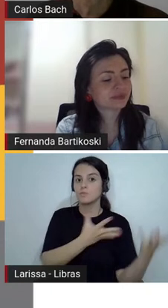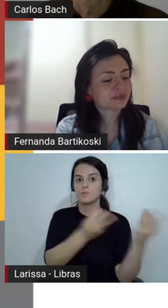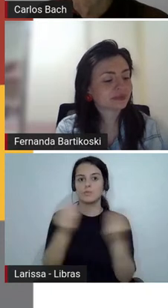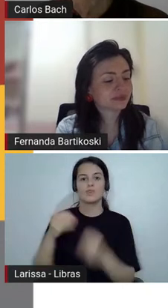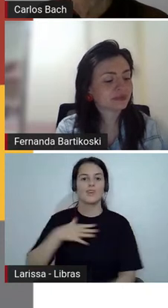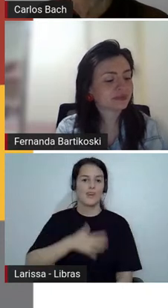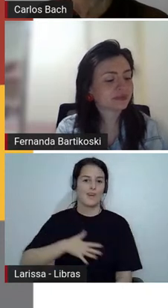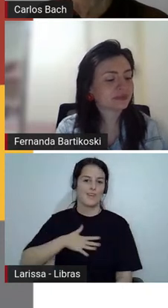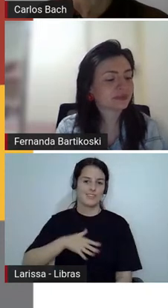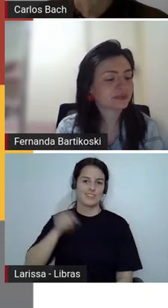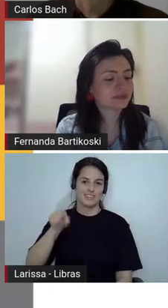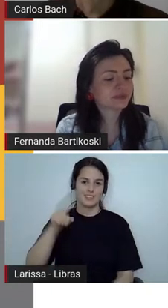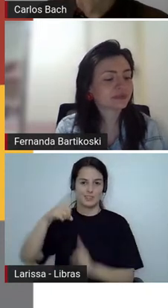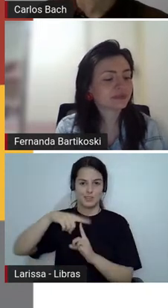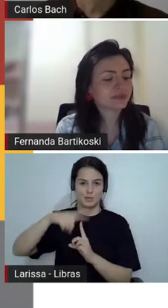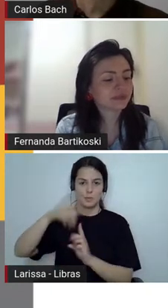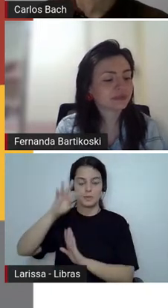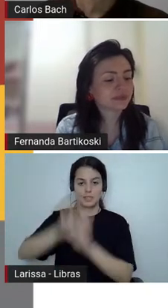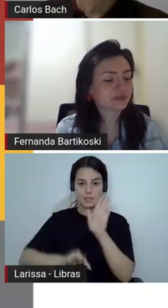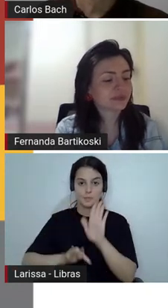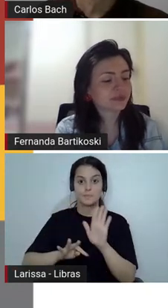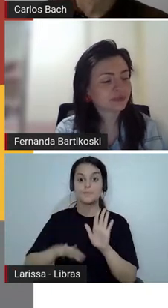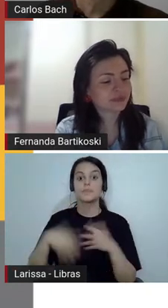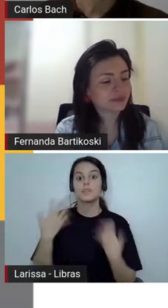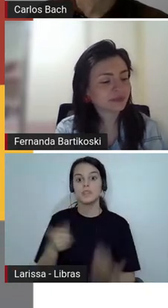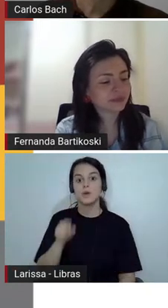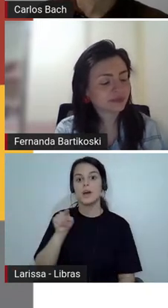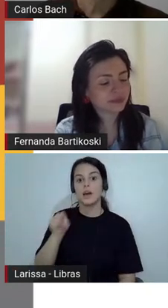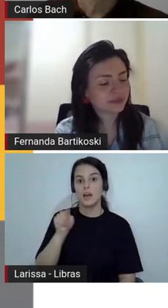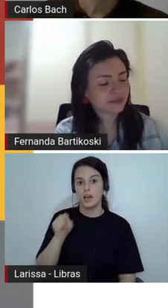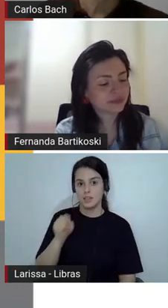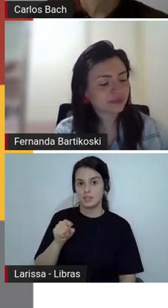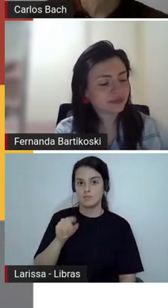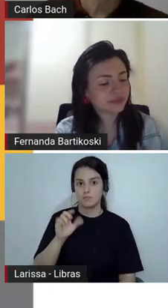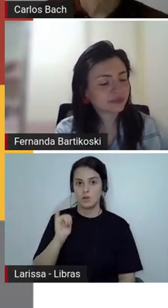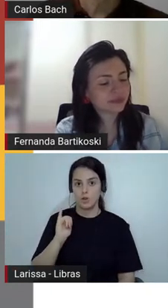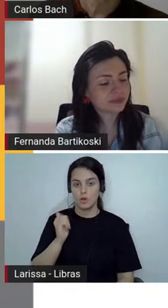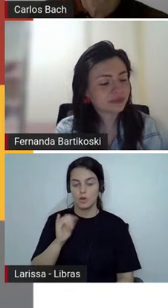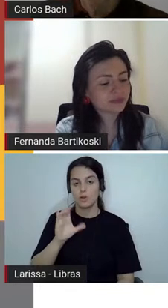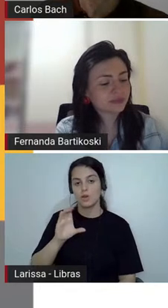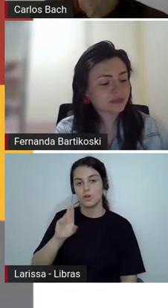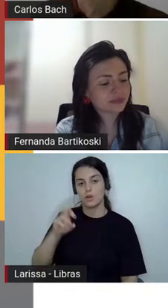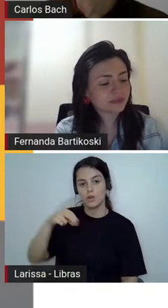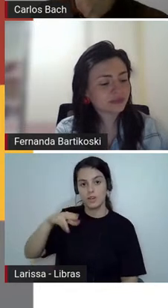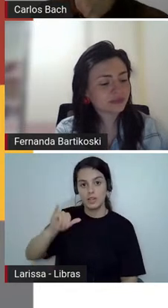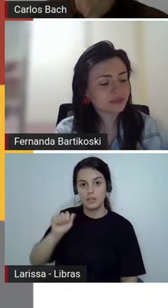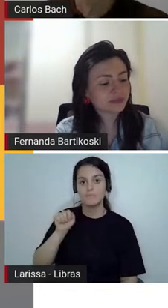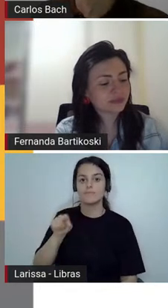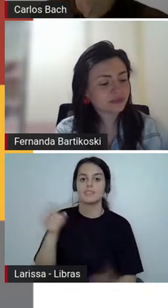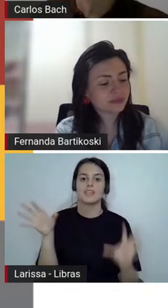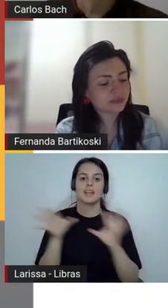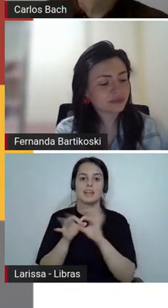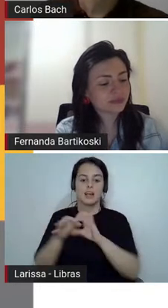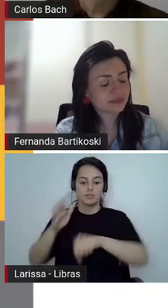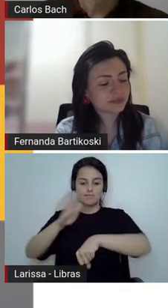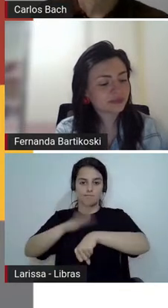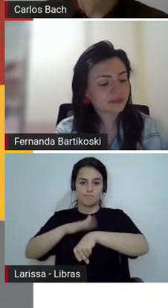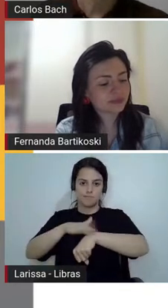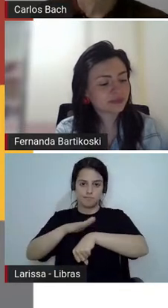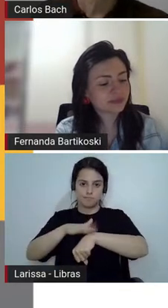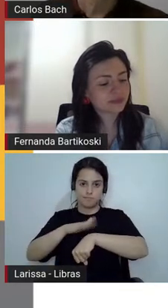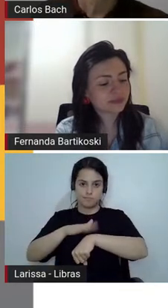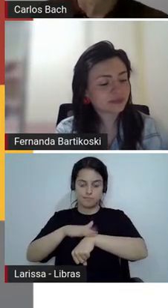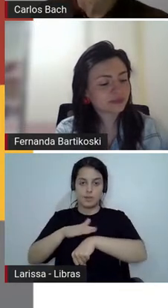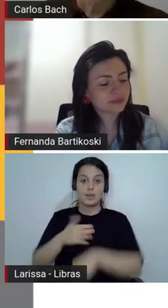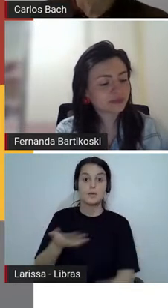ligação com o tempo, uma vez que as crônicas históricas caracterizavam-se pelo relato cronológico, dos